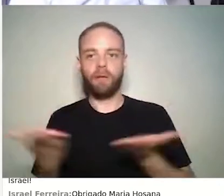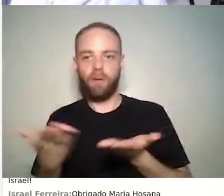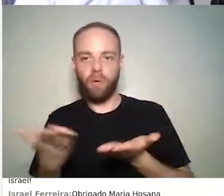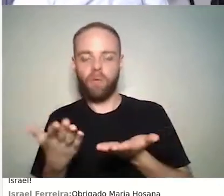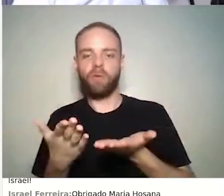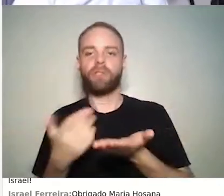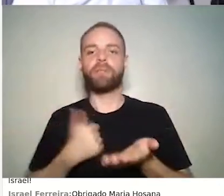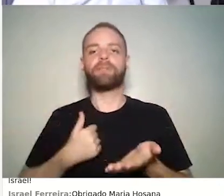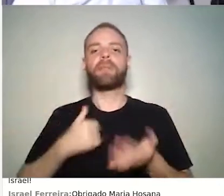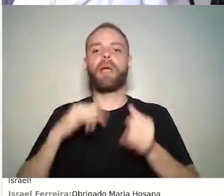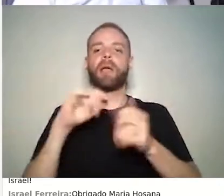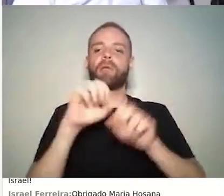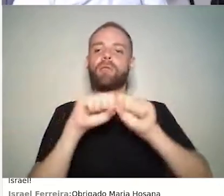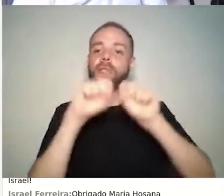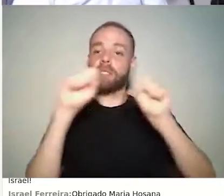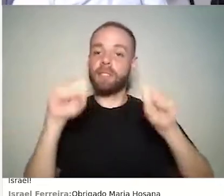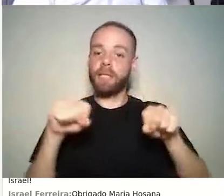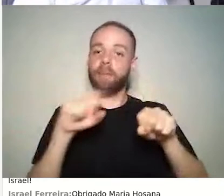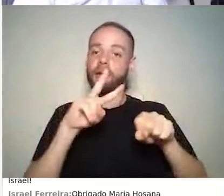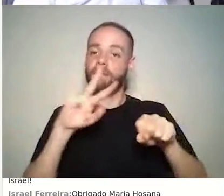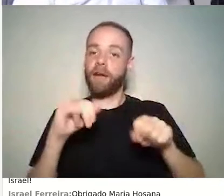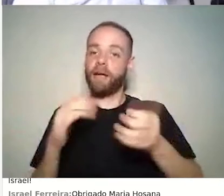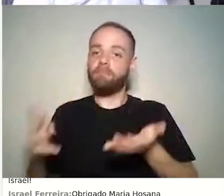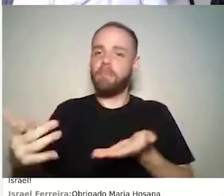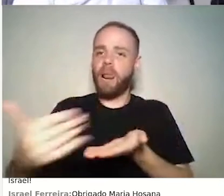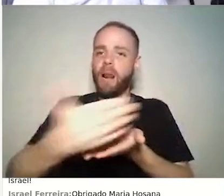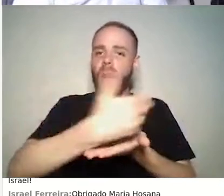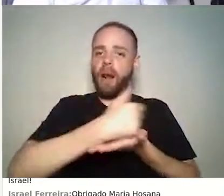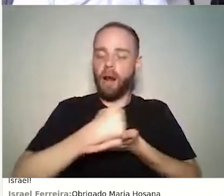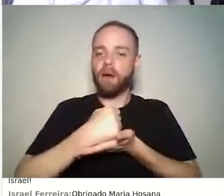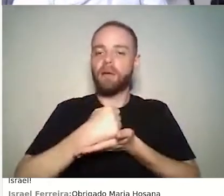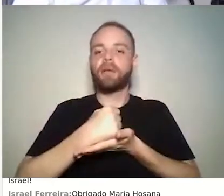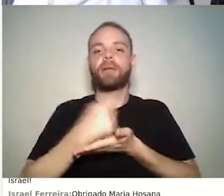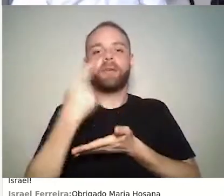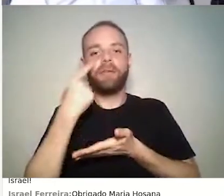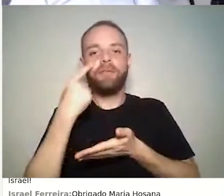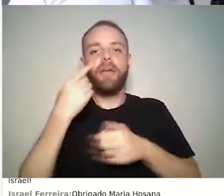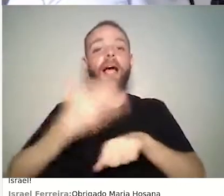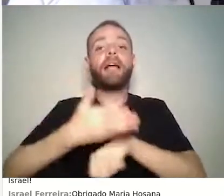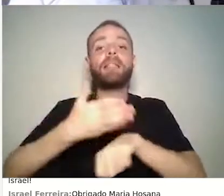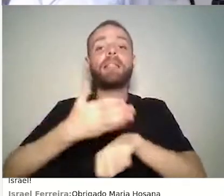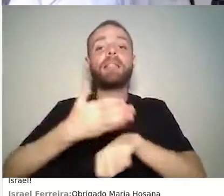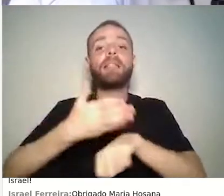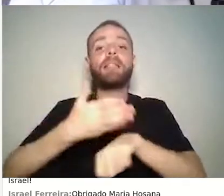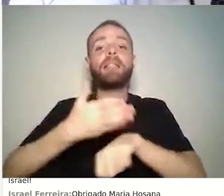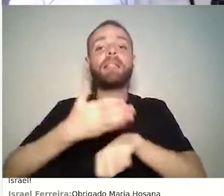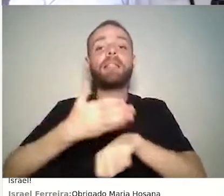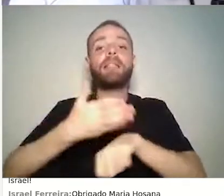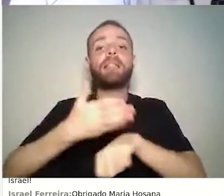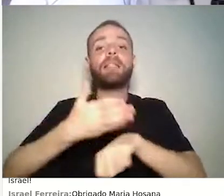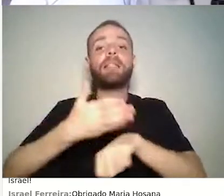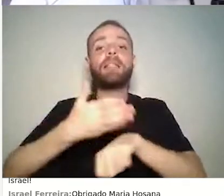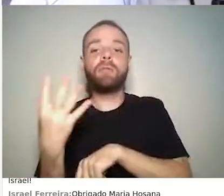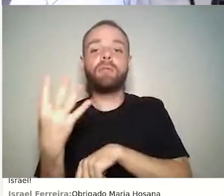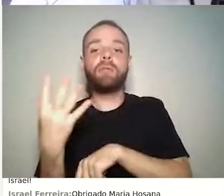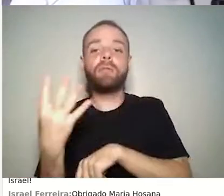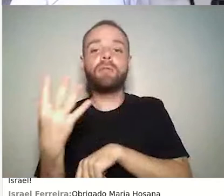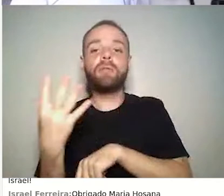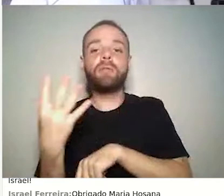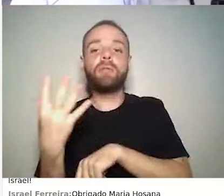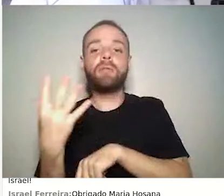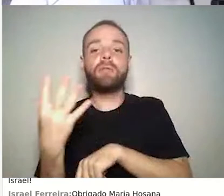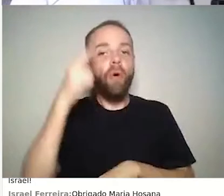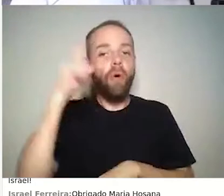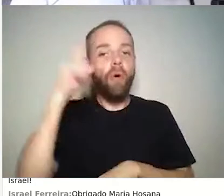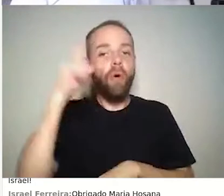foi feito o acesso nesses últimos dias. O que eu tenho de importante aqui? Eu vou desabilitar